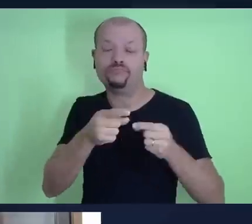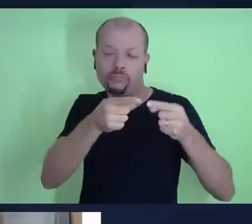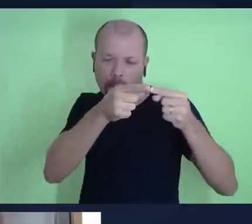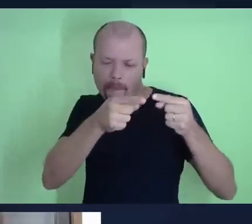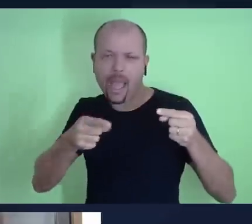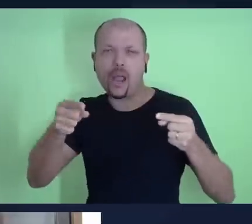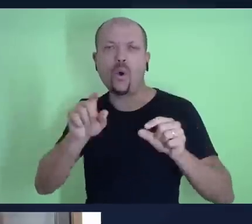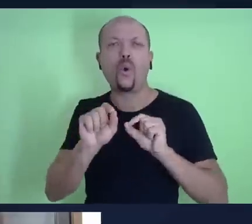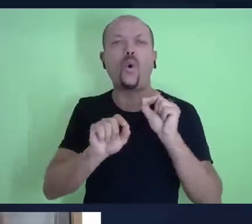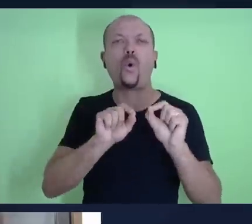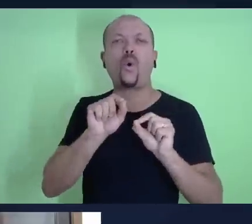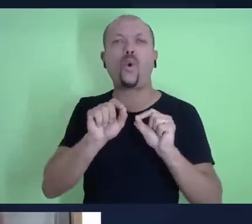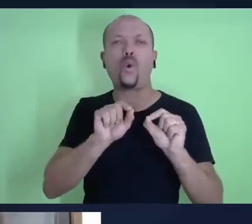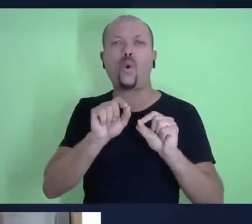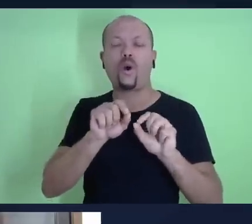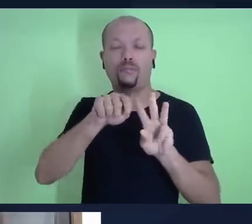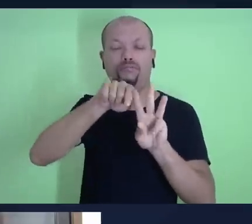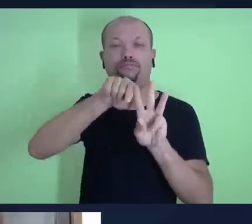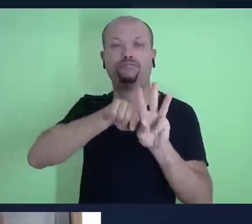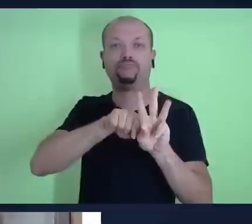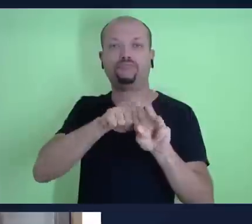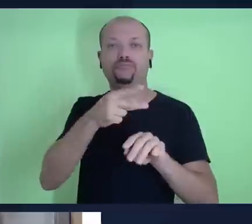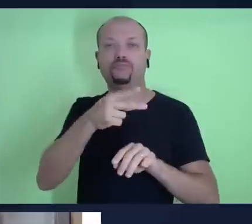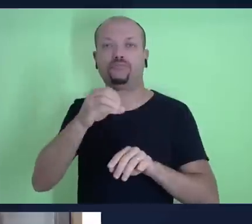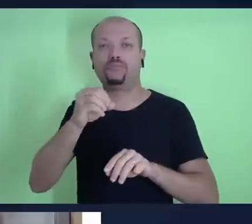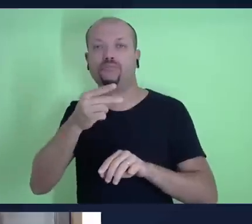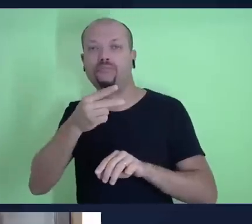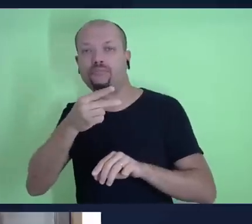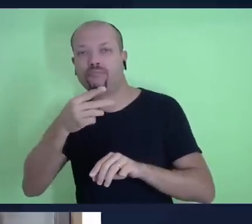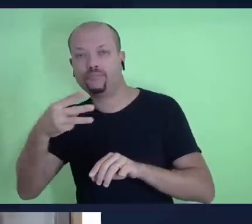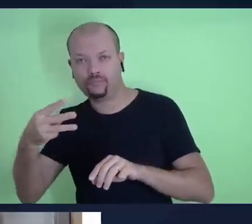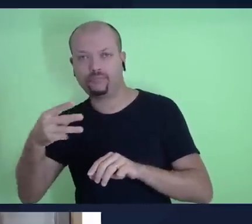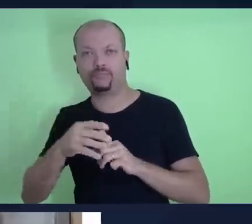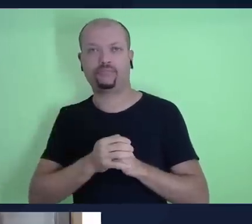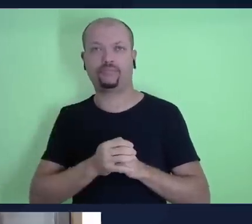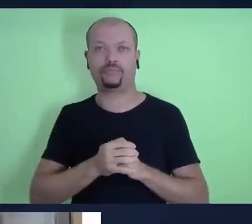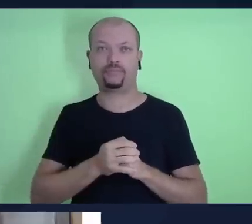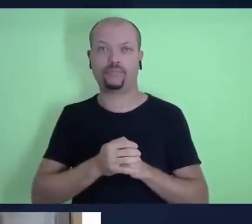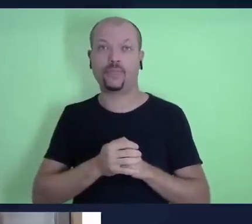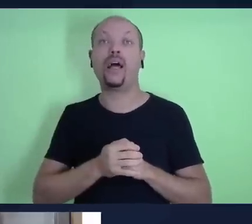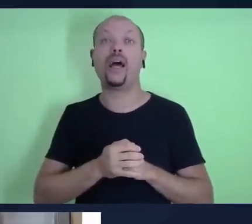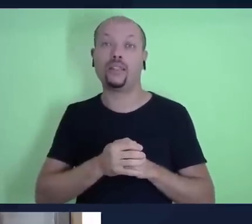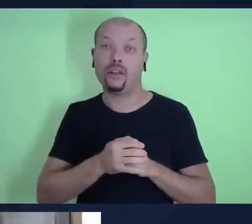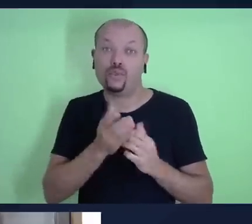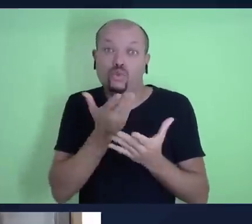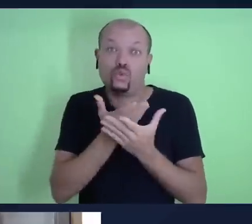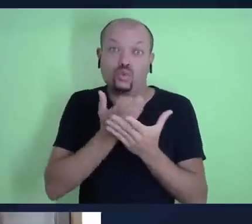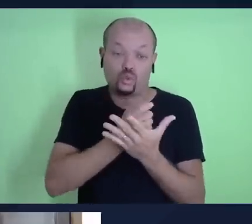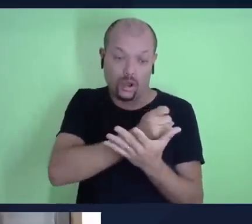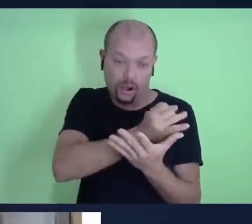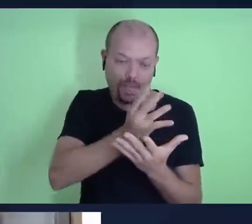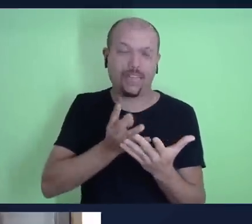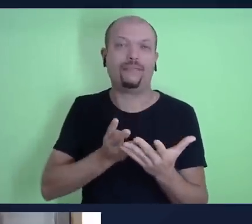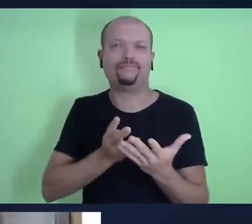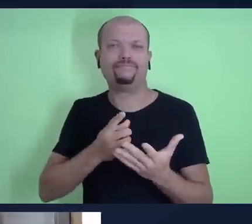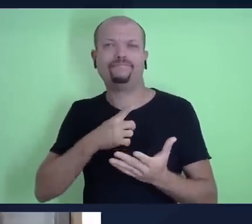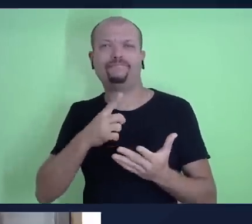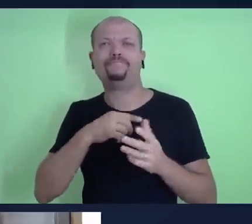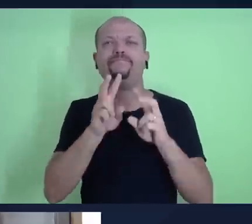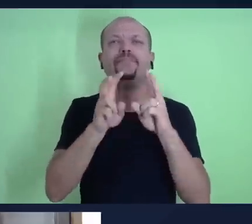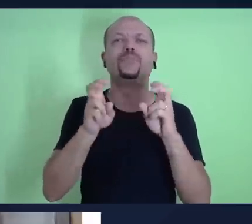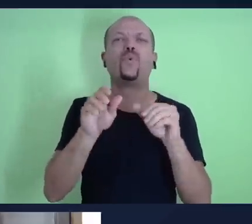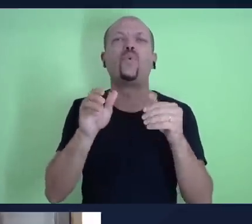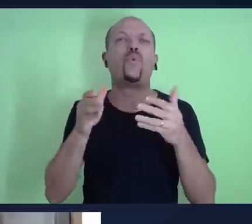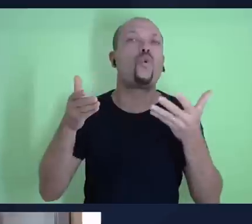primeiro trimestre de dois mil e vinte e três da nossa querida Escola Sabatina e ela tem como título esta